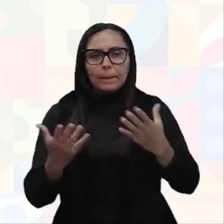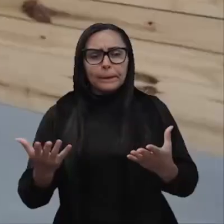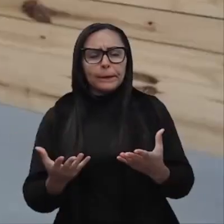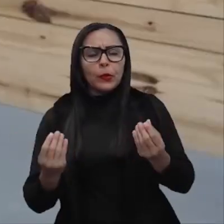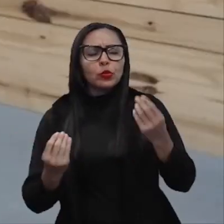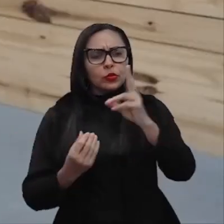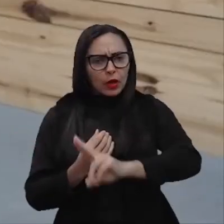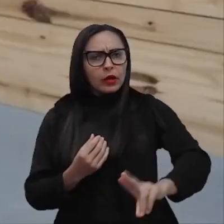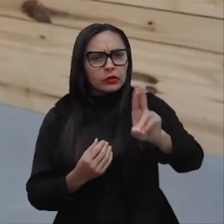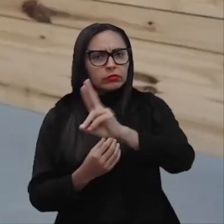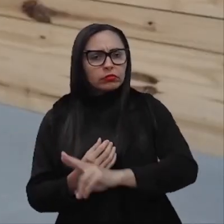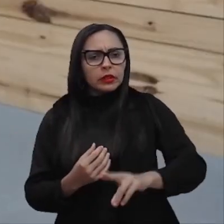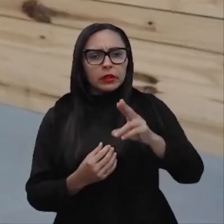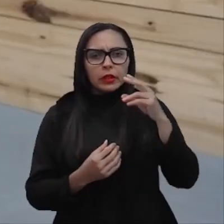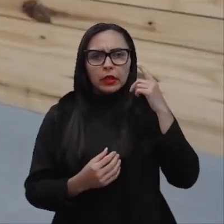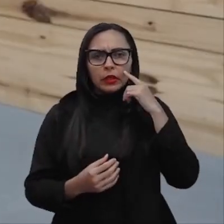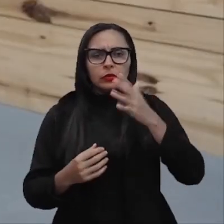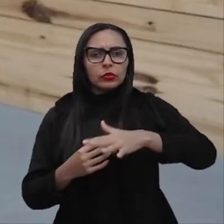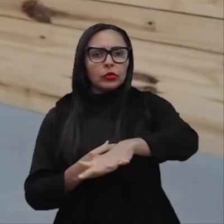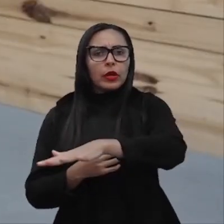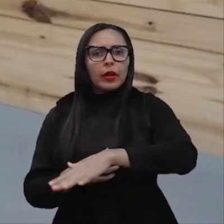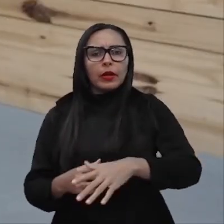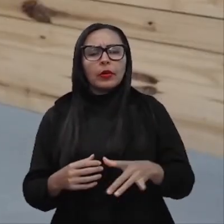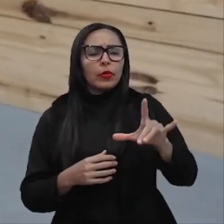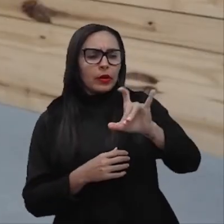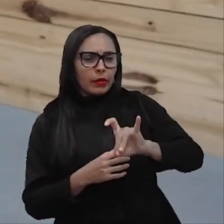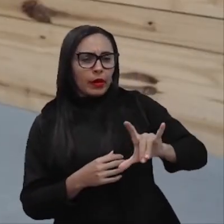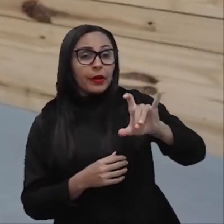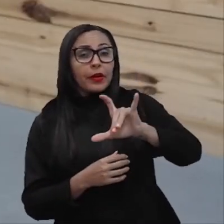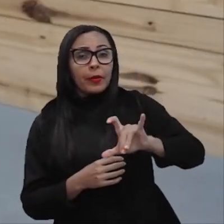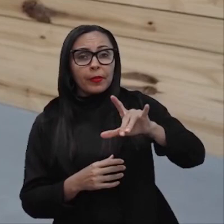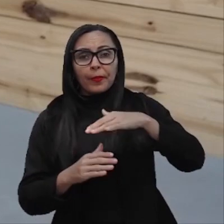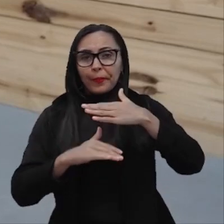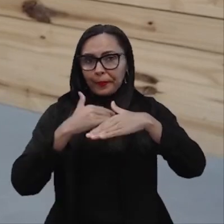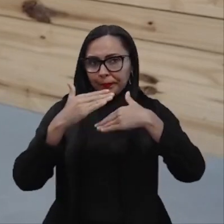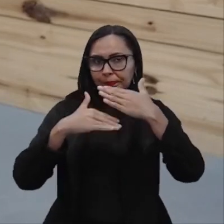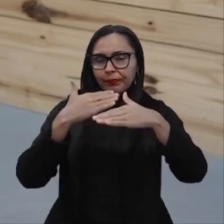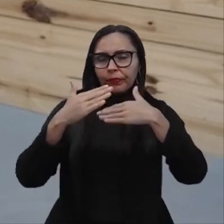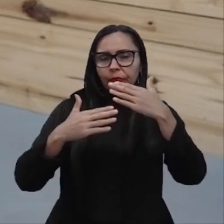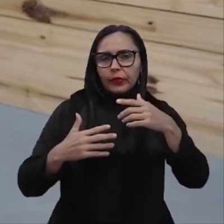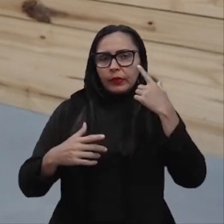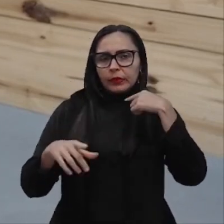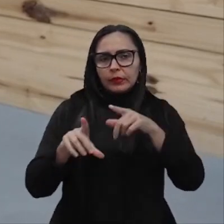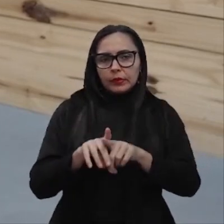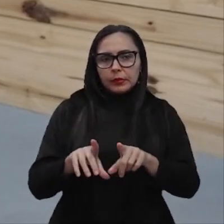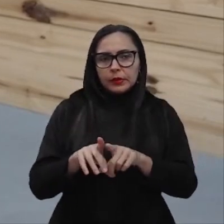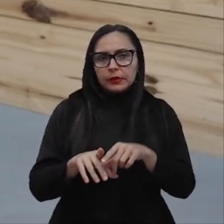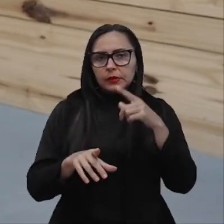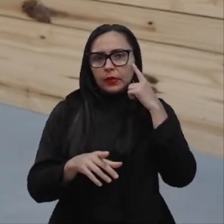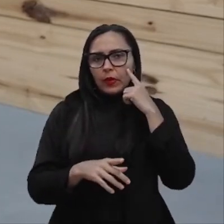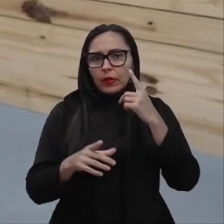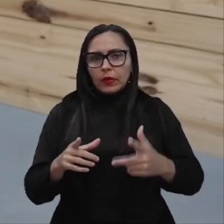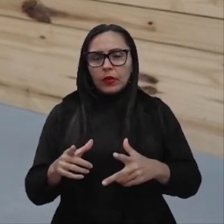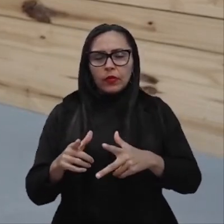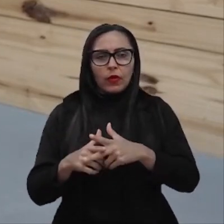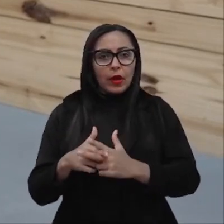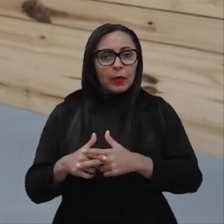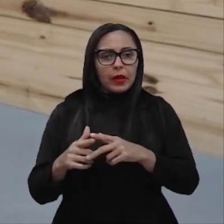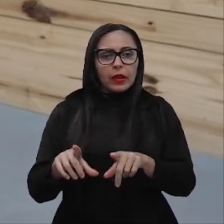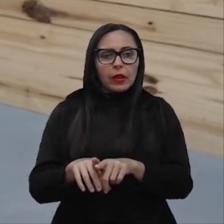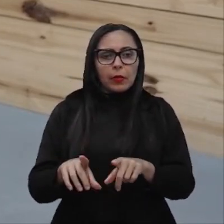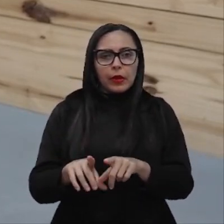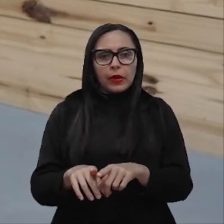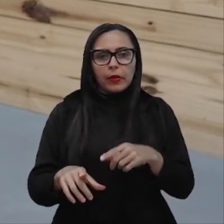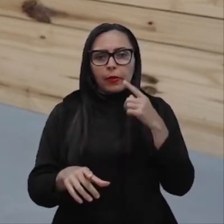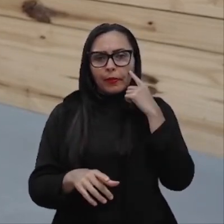mercado, o Instagram foi desenvolvido por parte dessa ferramenta, esse framework Django, partes